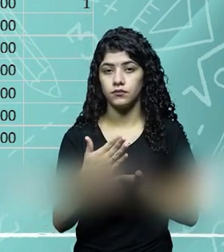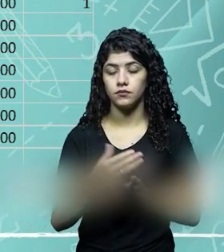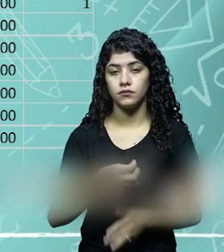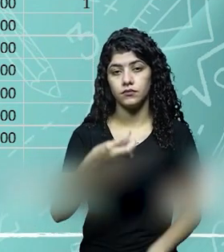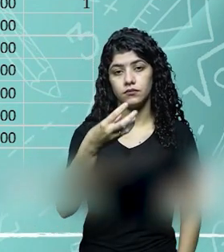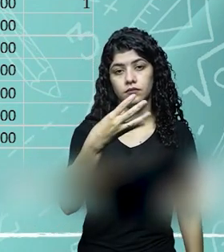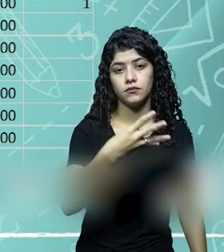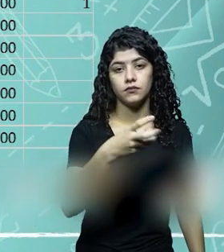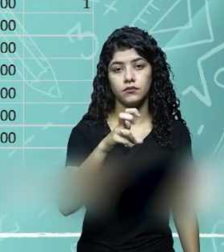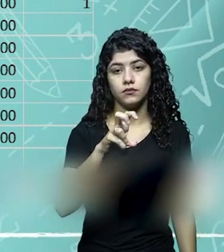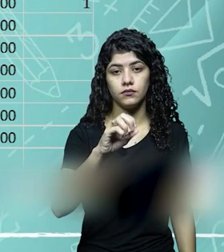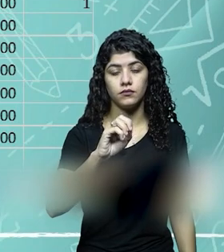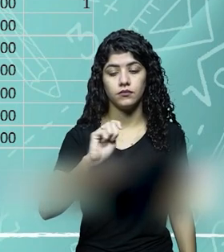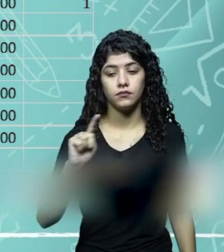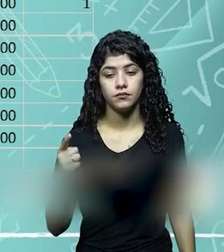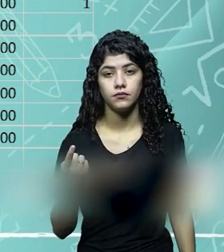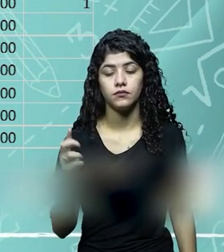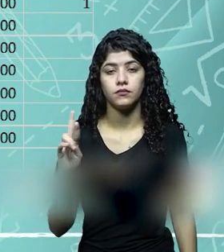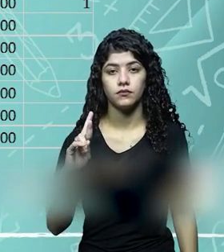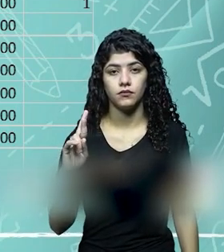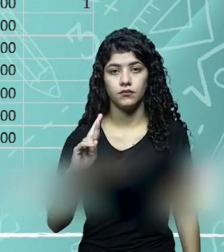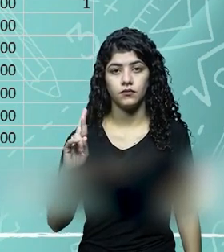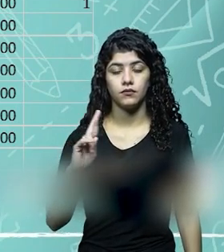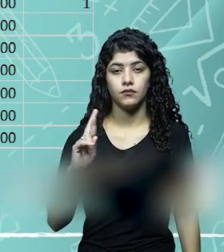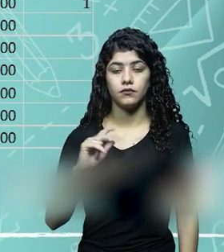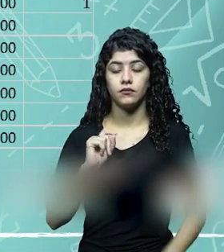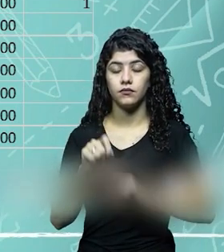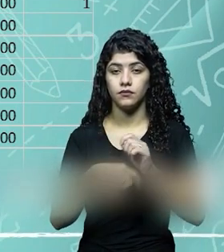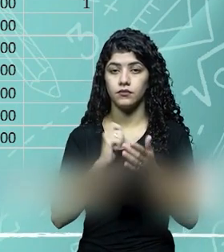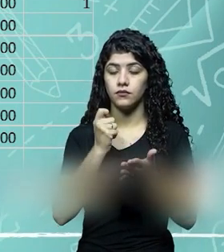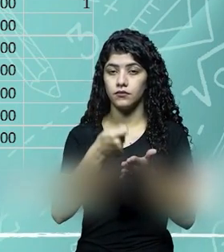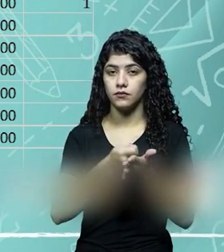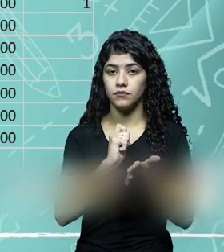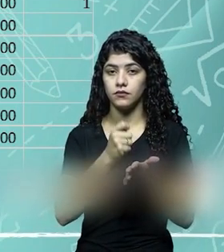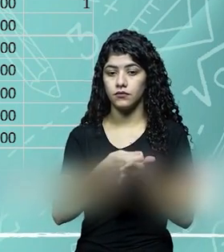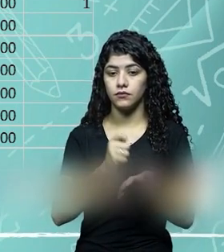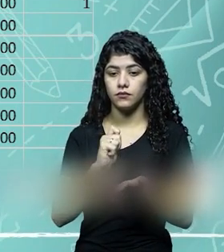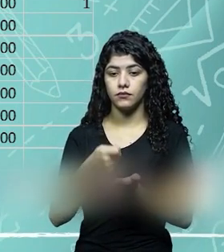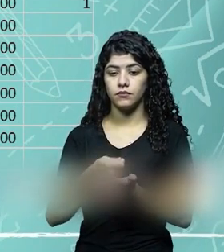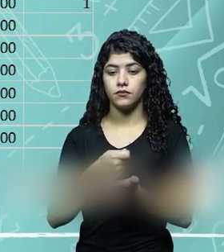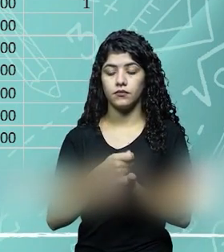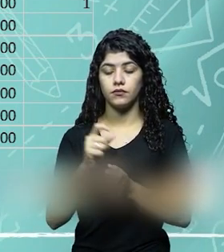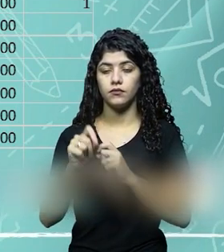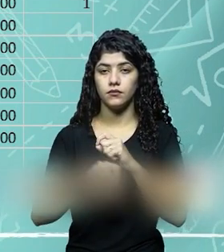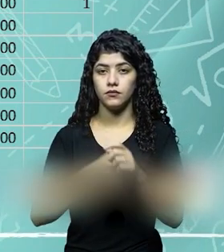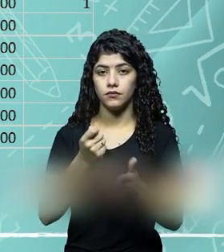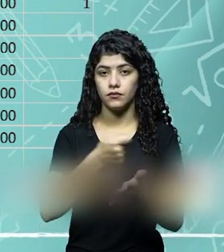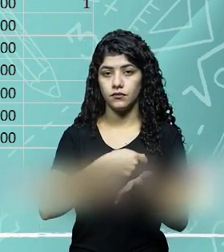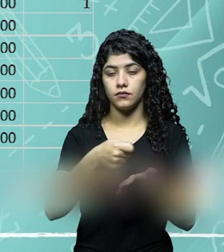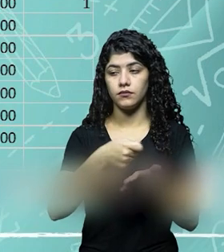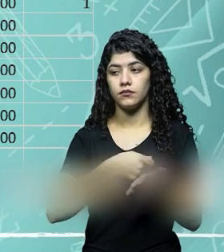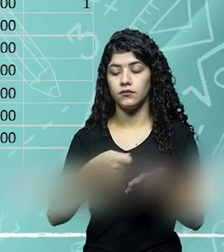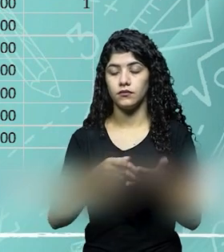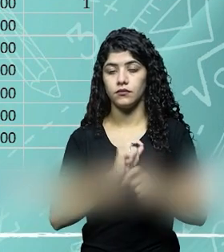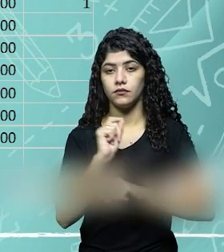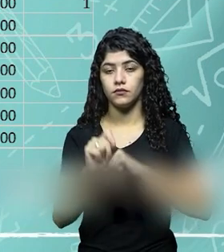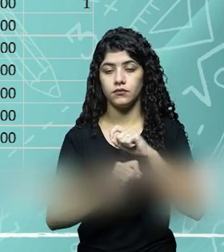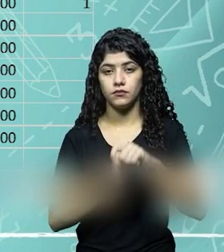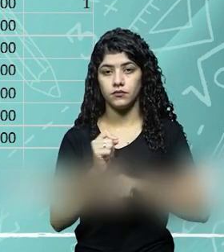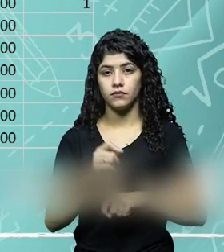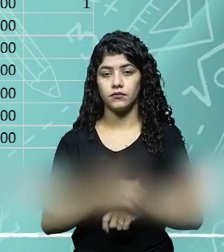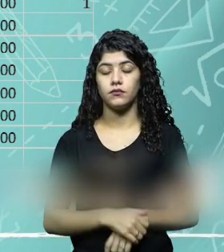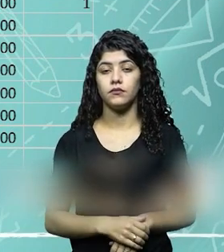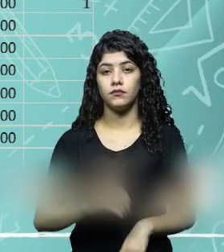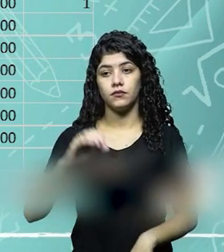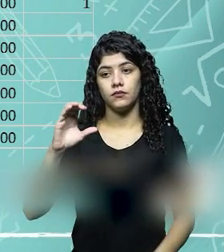de 450 mil reais, e, cada pagamento desse aqui, ele foi registrado, sua contrapartida, o seu